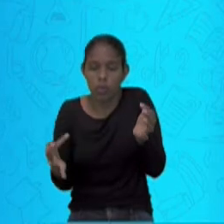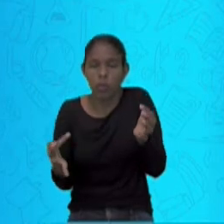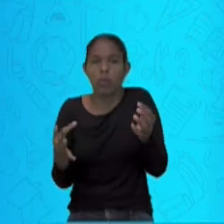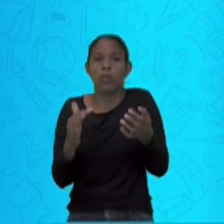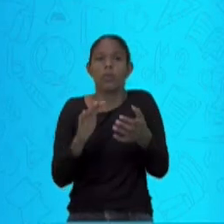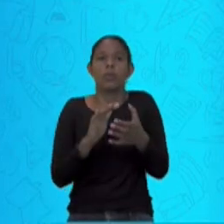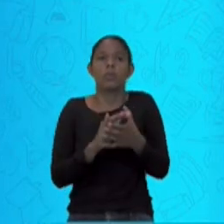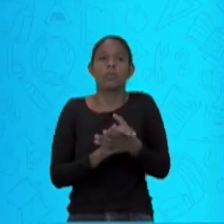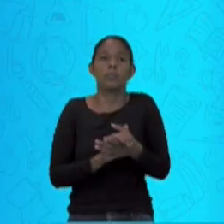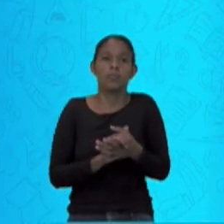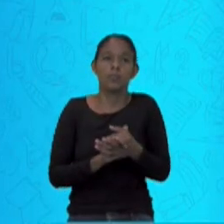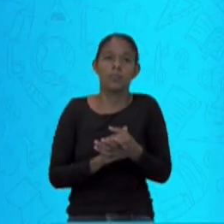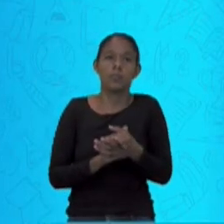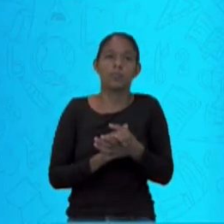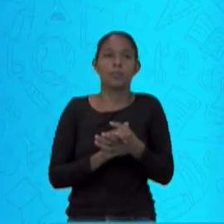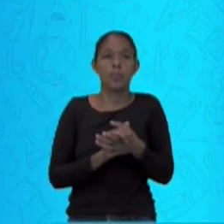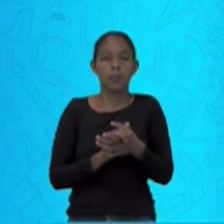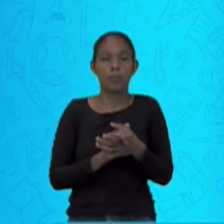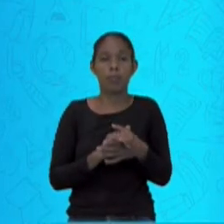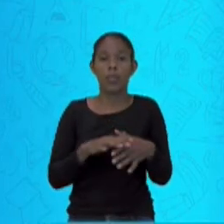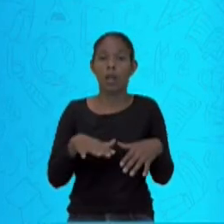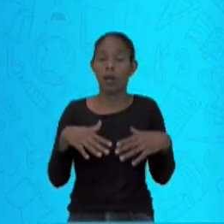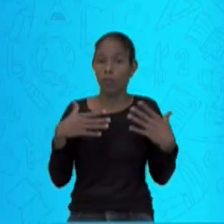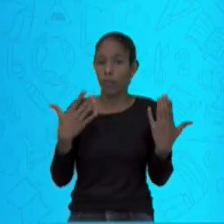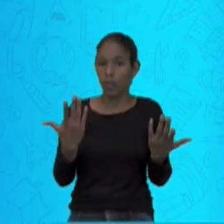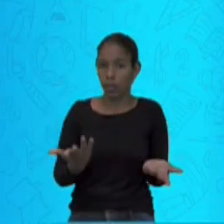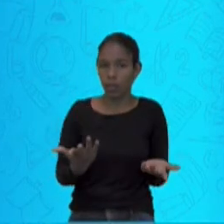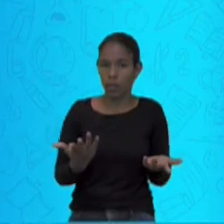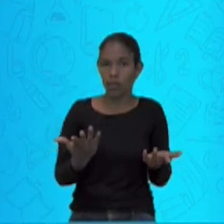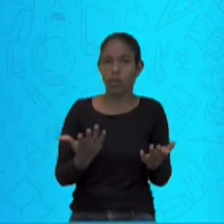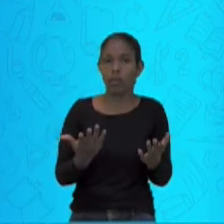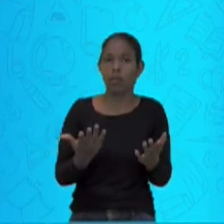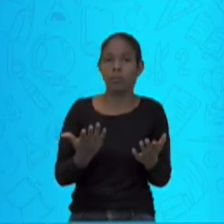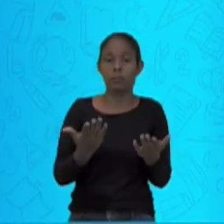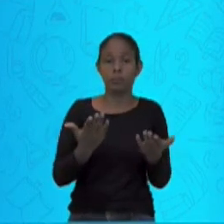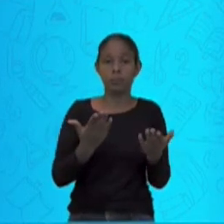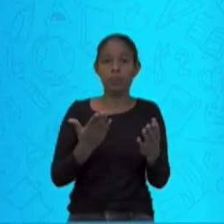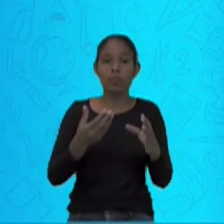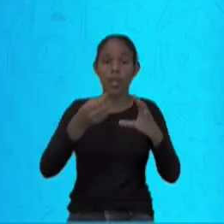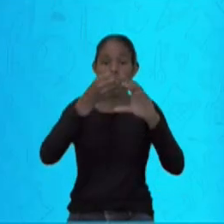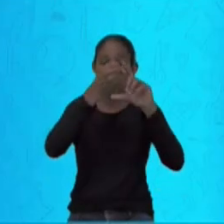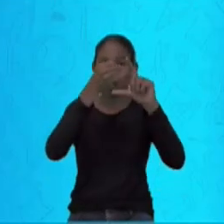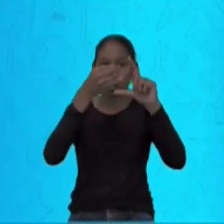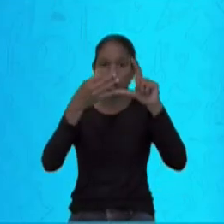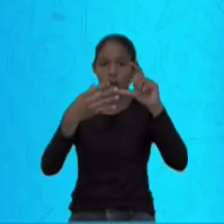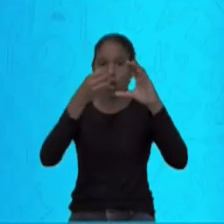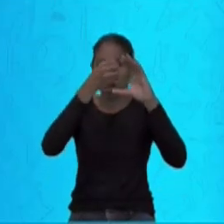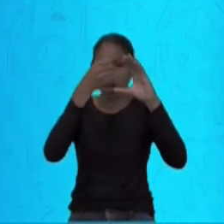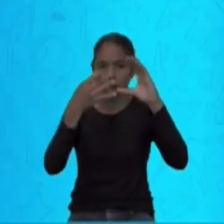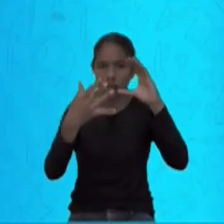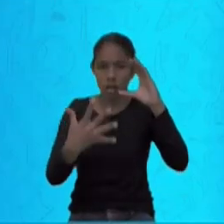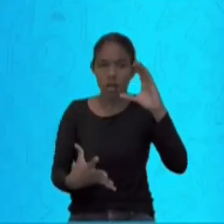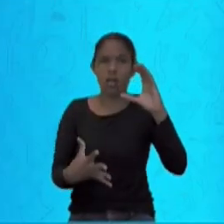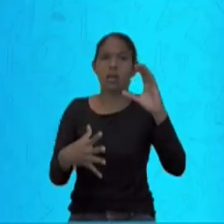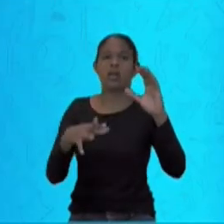comum, mialgia. Então, isso já vai caracterizar outra doença que não viral.